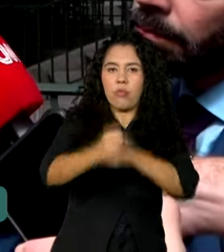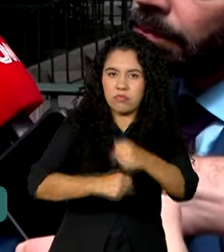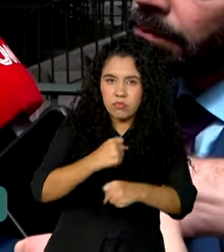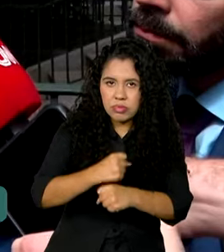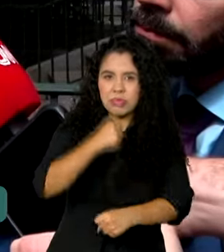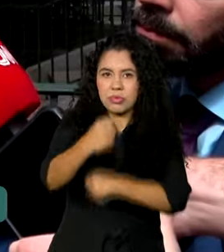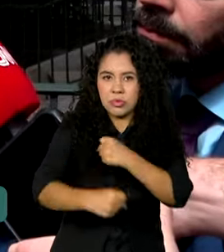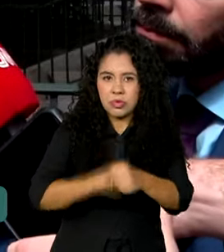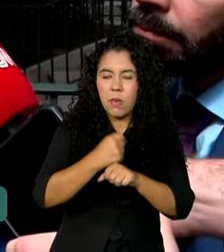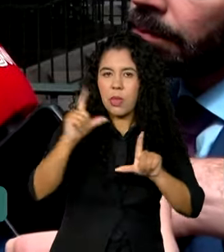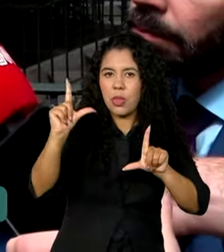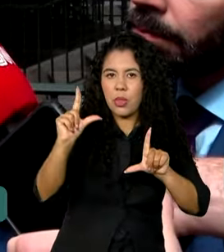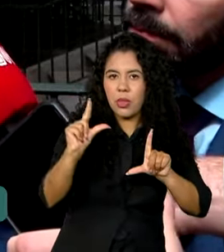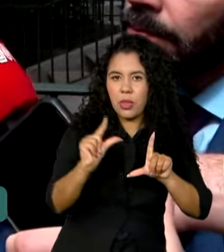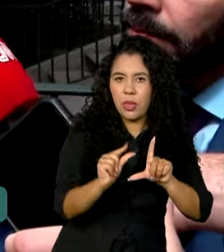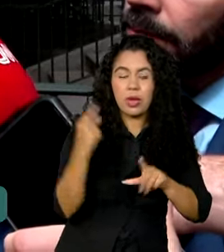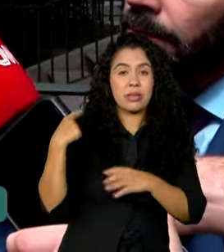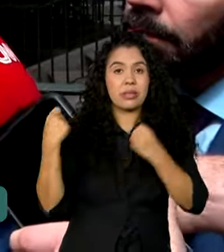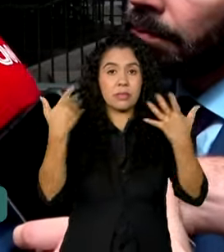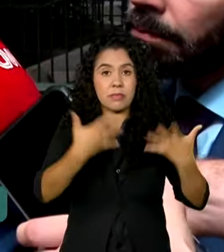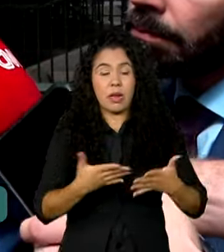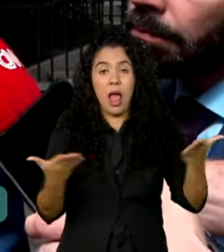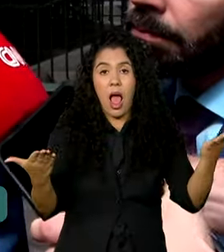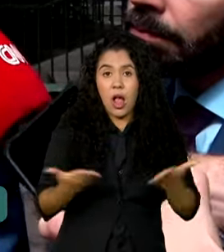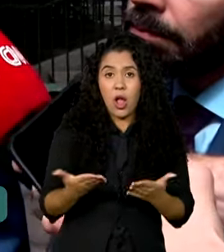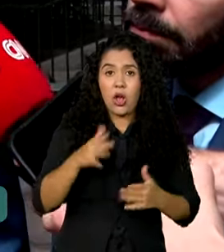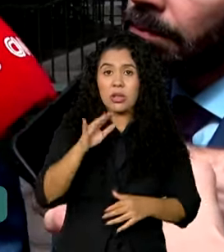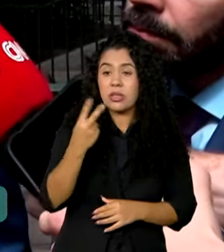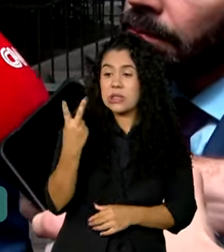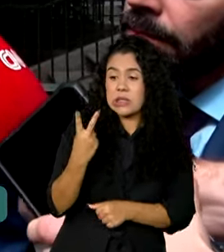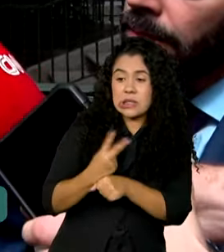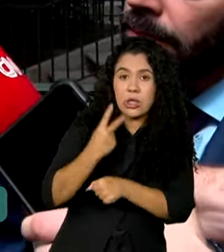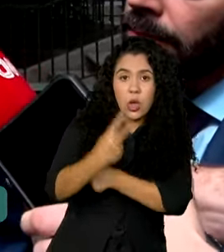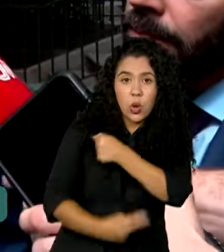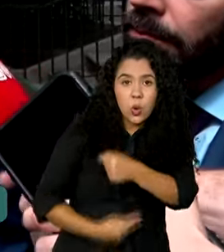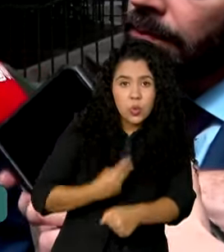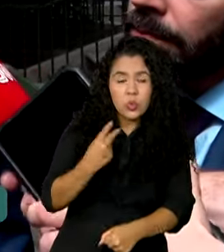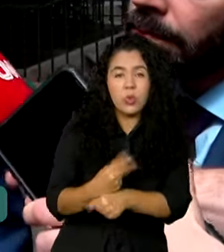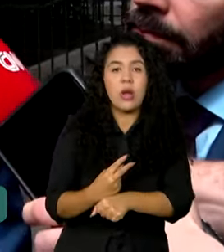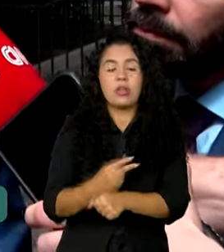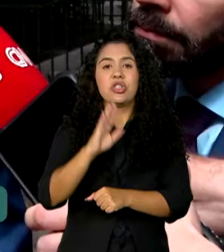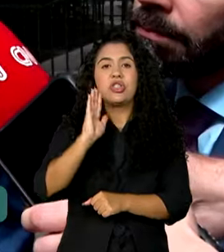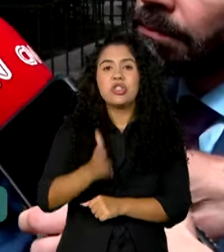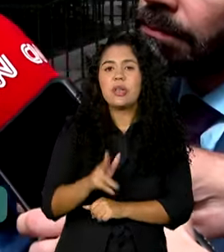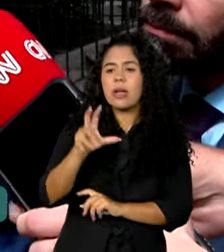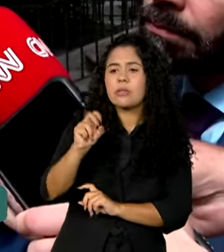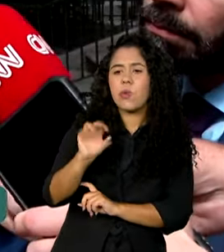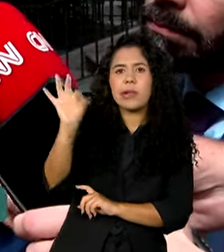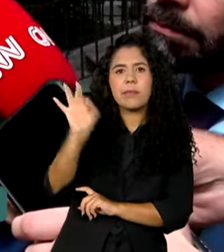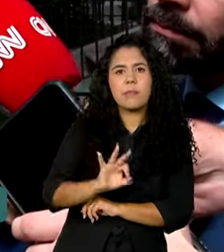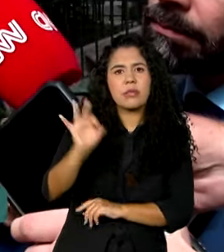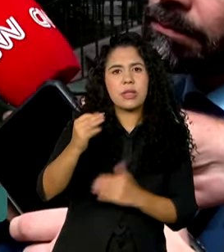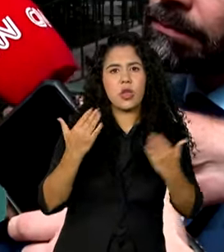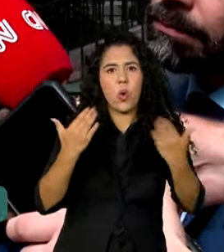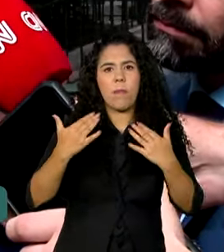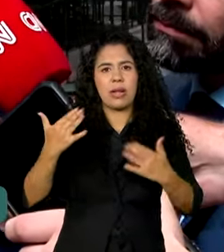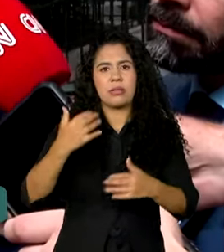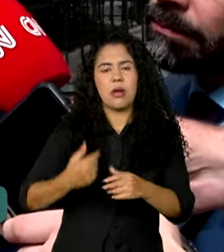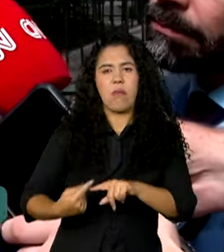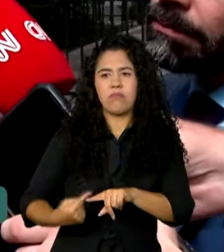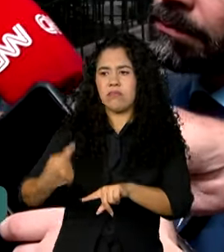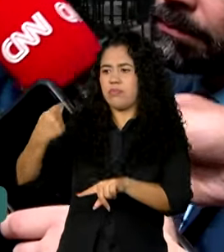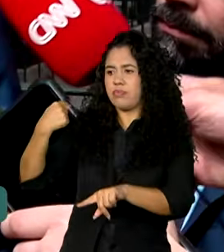Nós estamos, pelo segundo ano, nós estamos com metade da inflação de dois anos atrás. Foi uma queda muito expressiva,